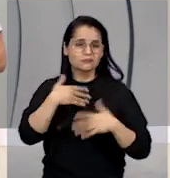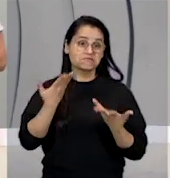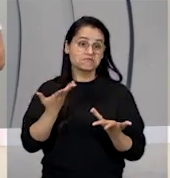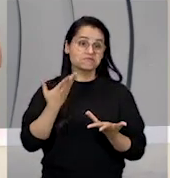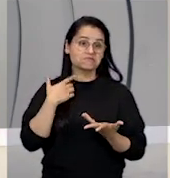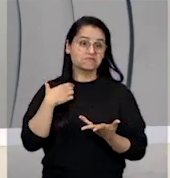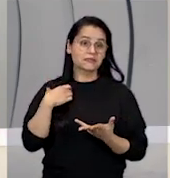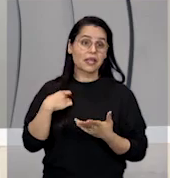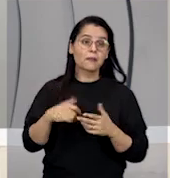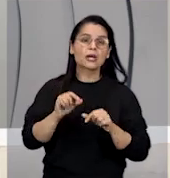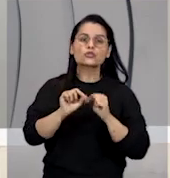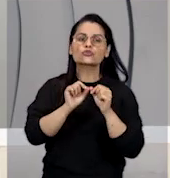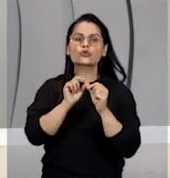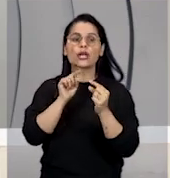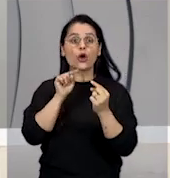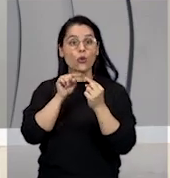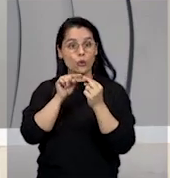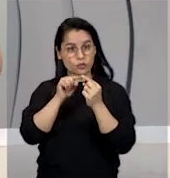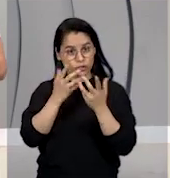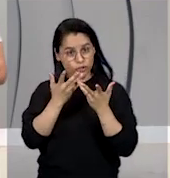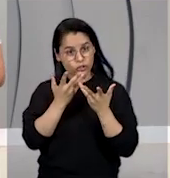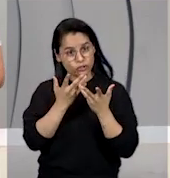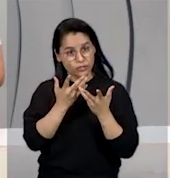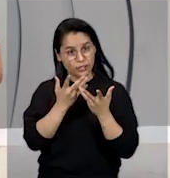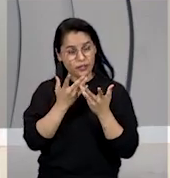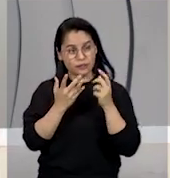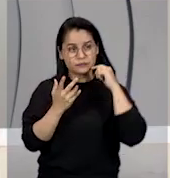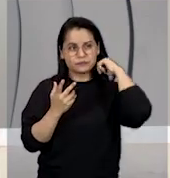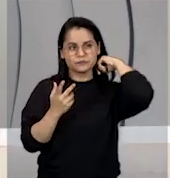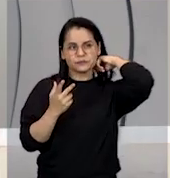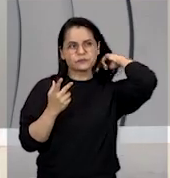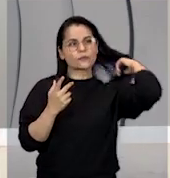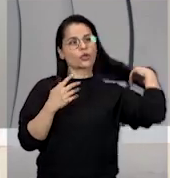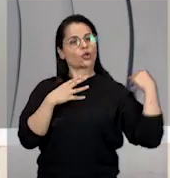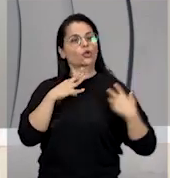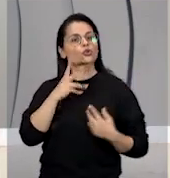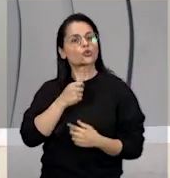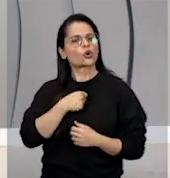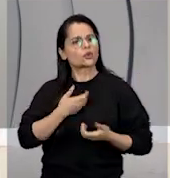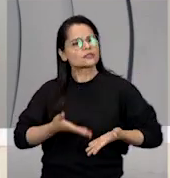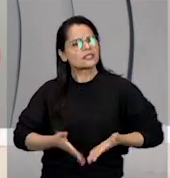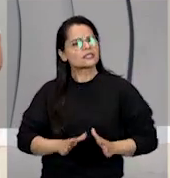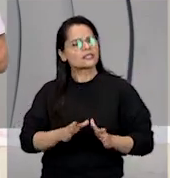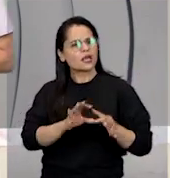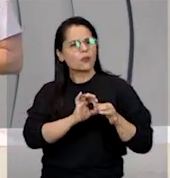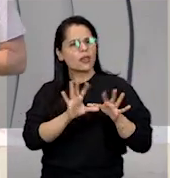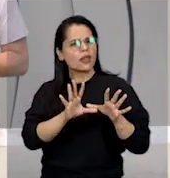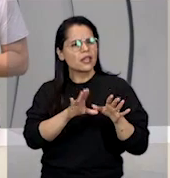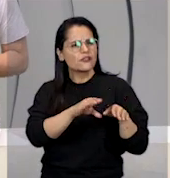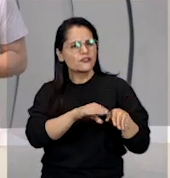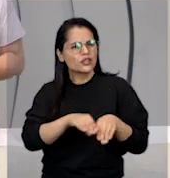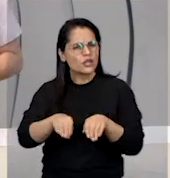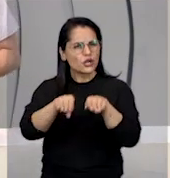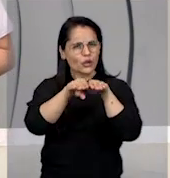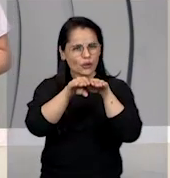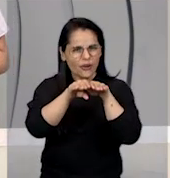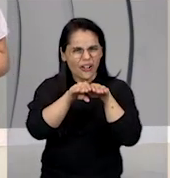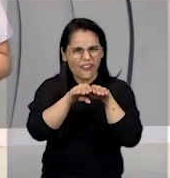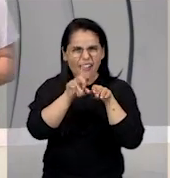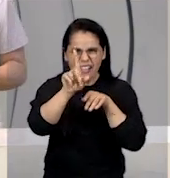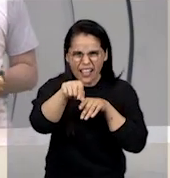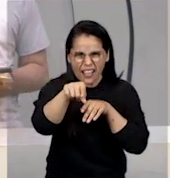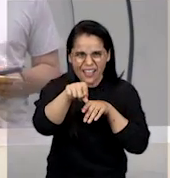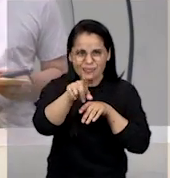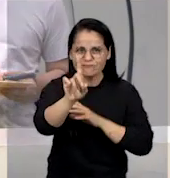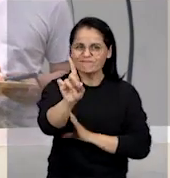Mas esse um objetivo que a gente quer chegar. Todos nascemos livres e iguais. Não é assim que as coisas